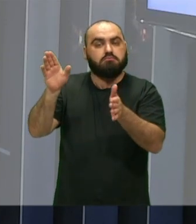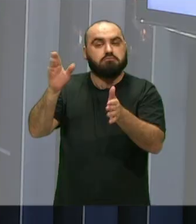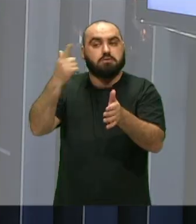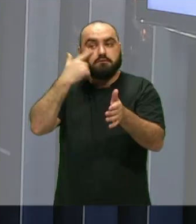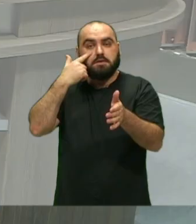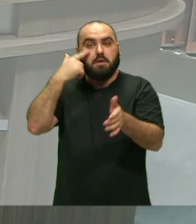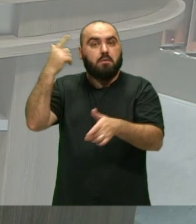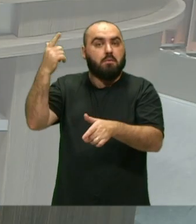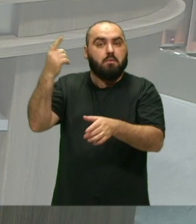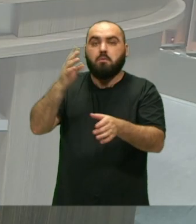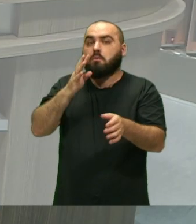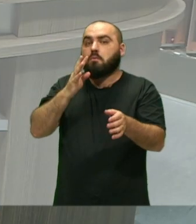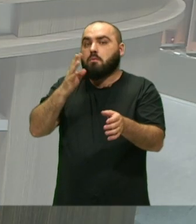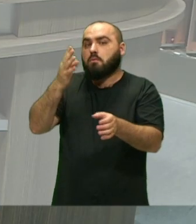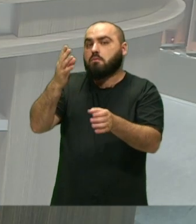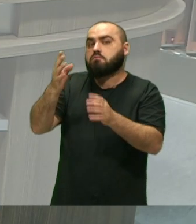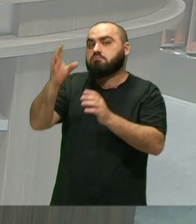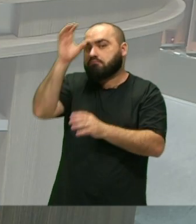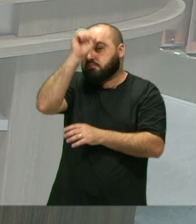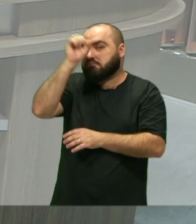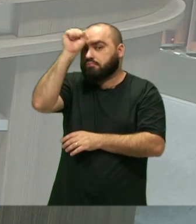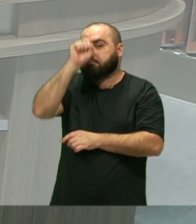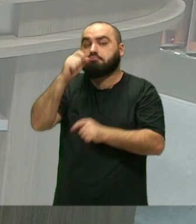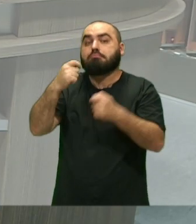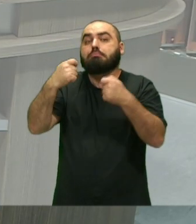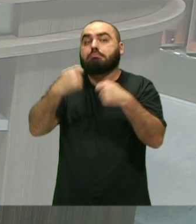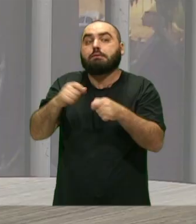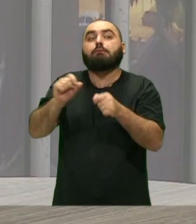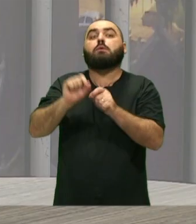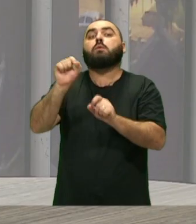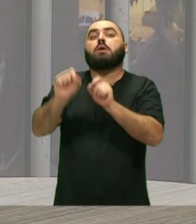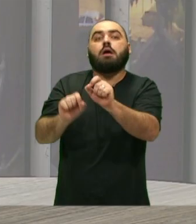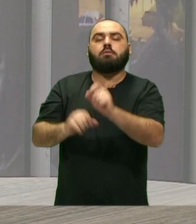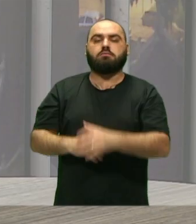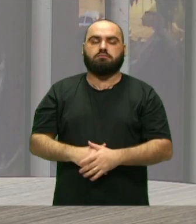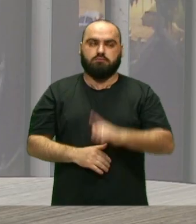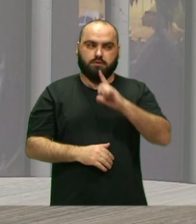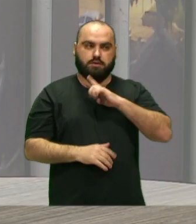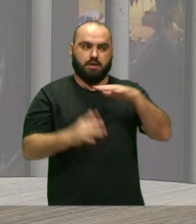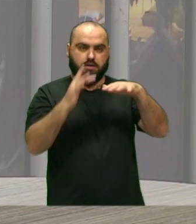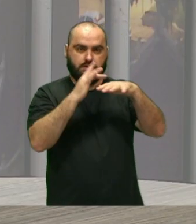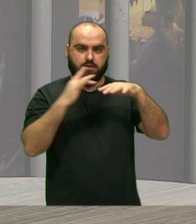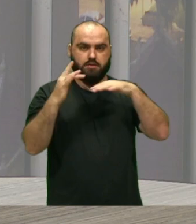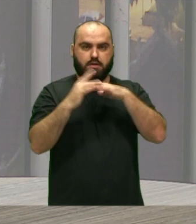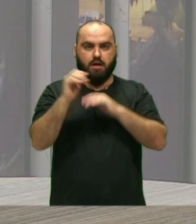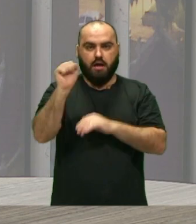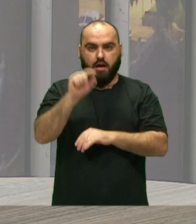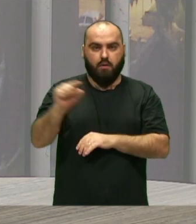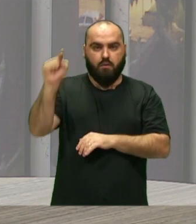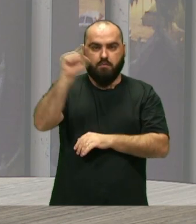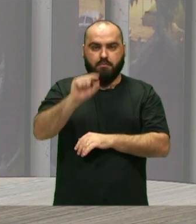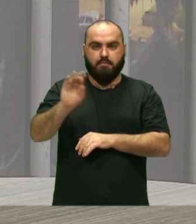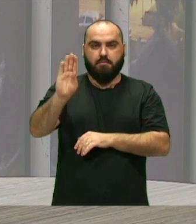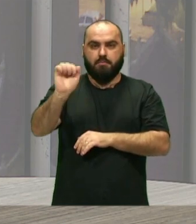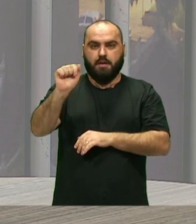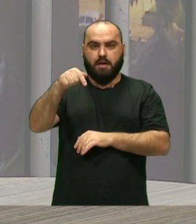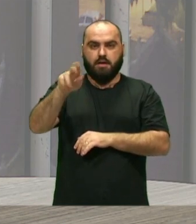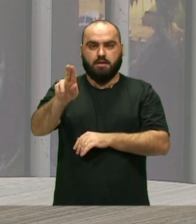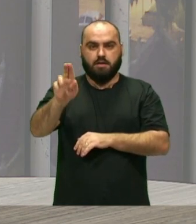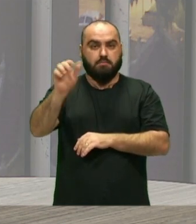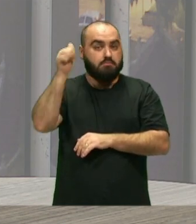conhecimento Todo O que precisa fazer? A gente tem um Instagram Que é o Arroba Baque Mulher Itajaí BC